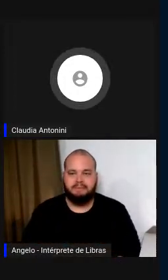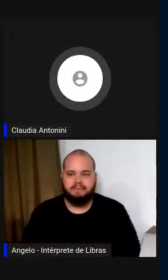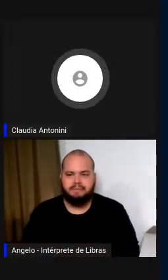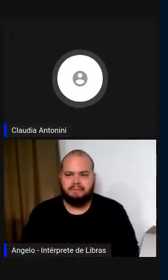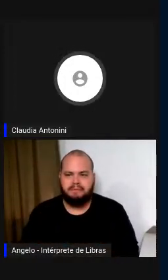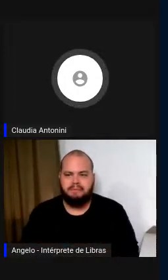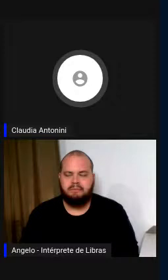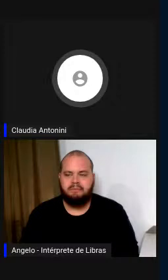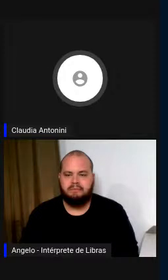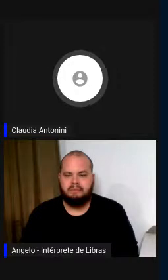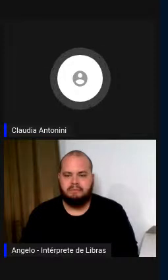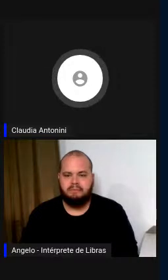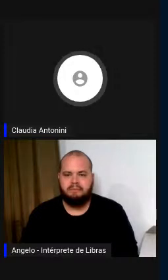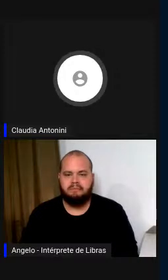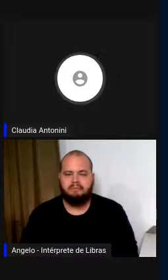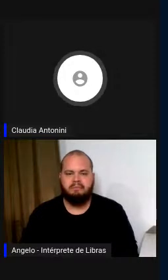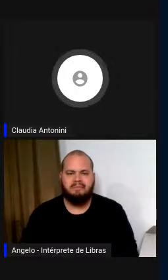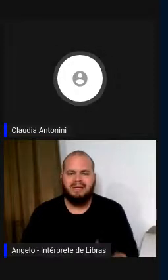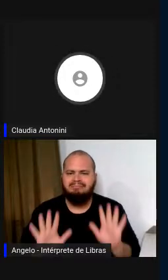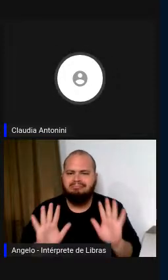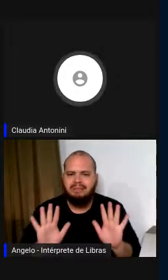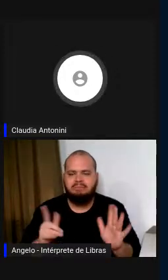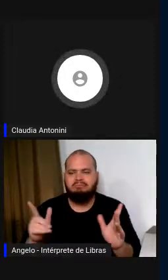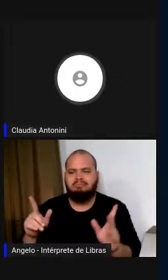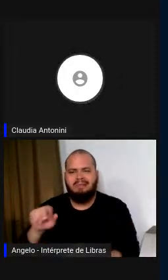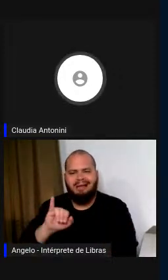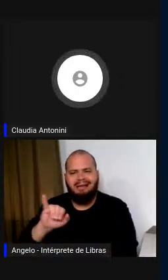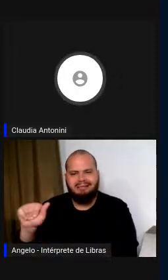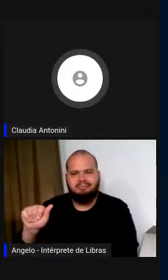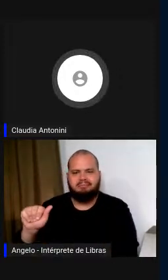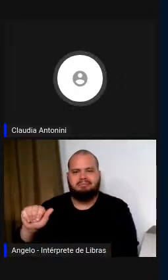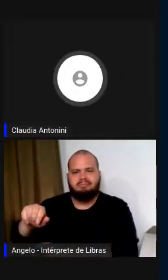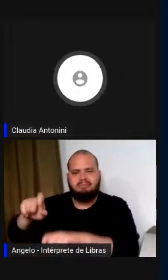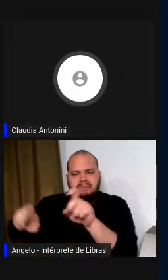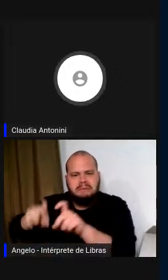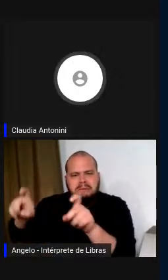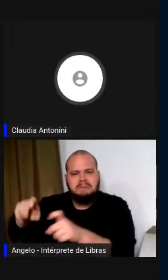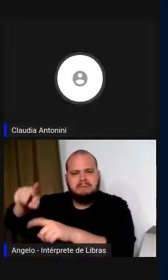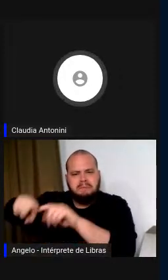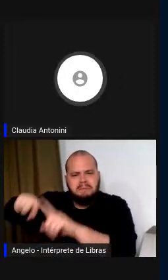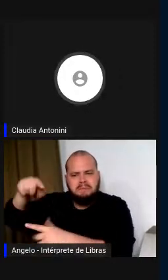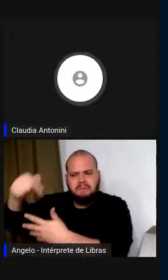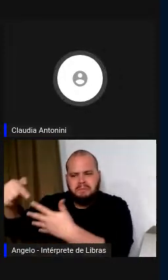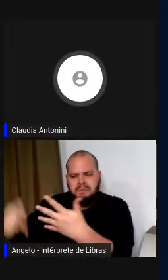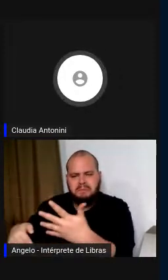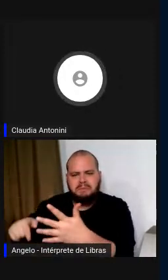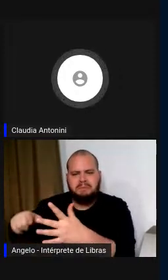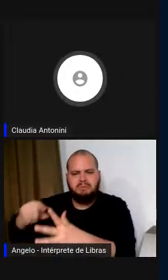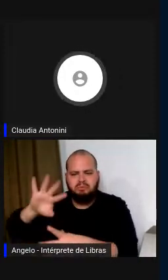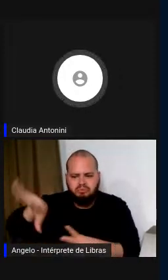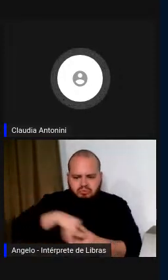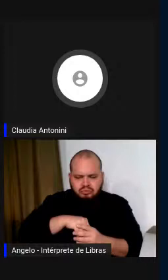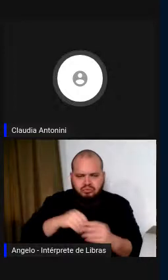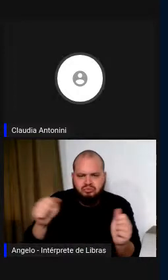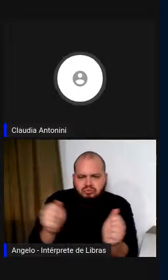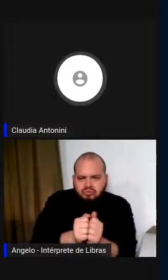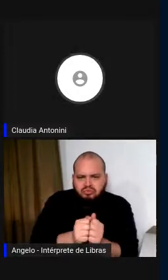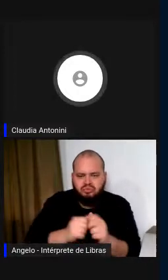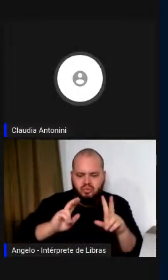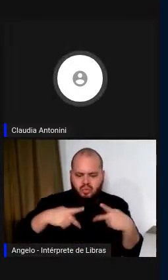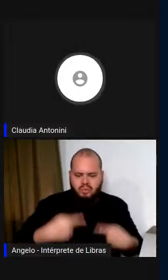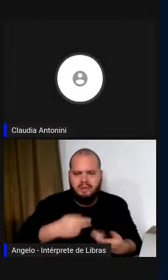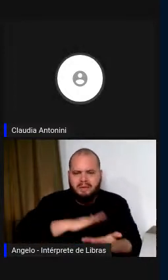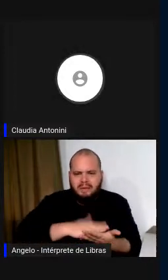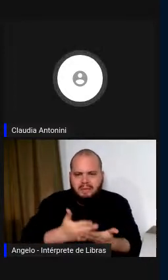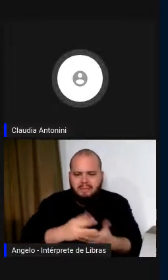significa integrar a inteligência artificial enquanto nós estamos interpretando, independente de